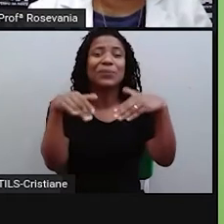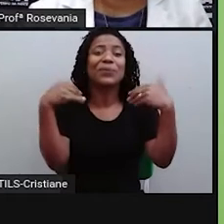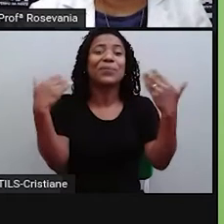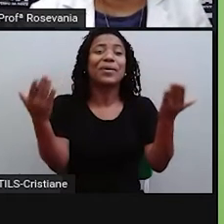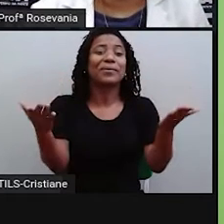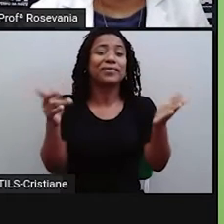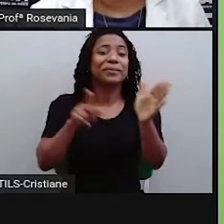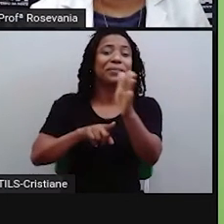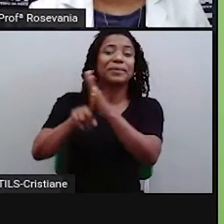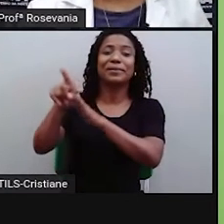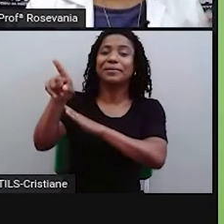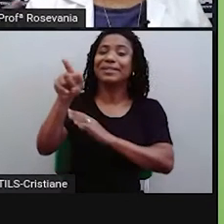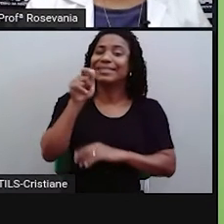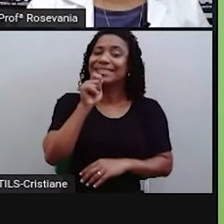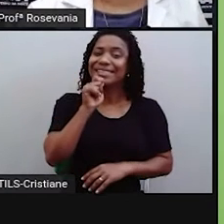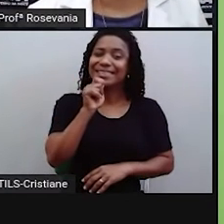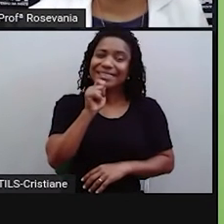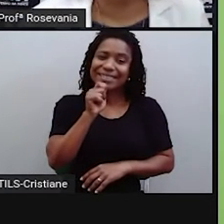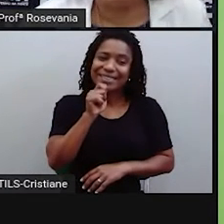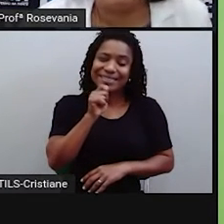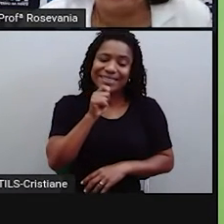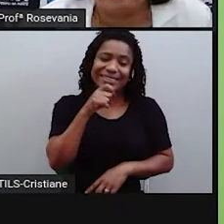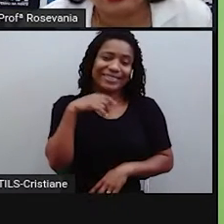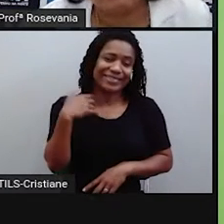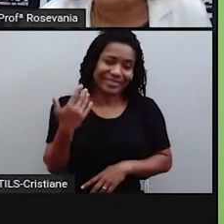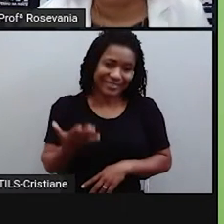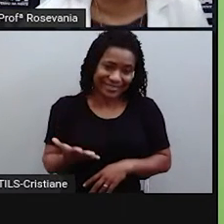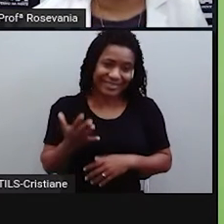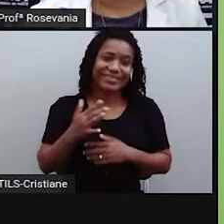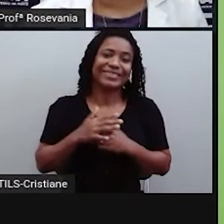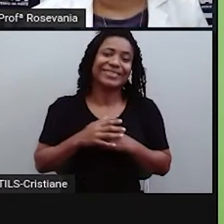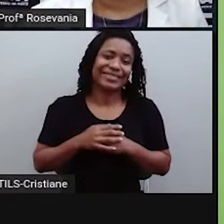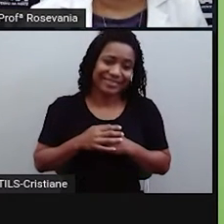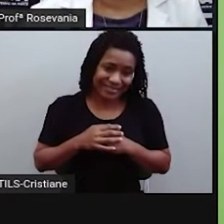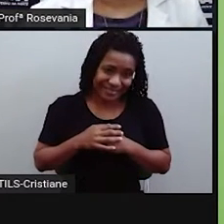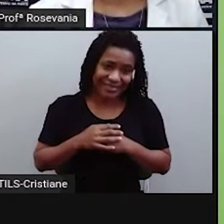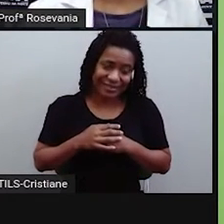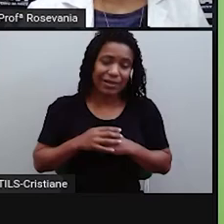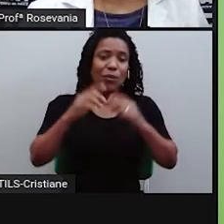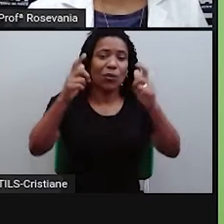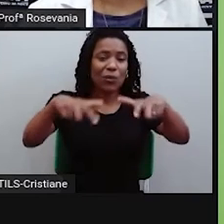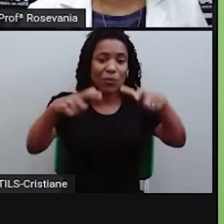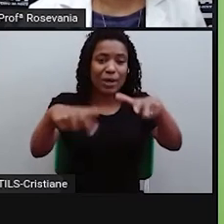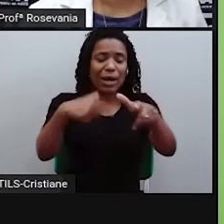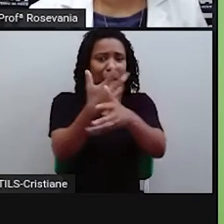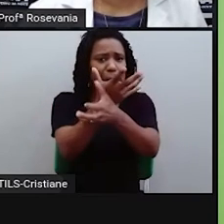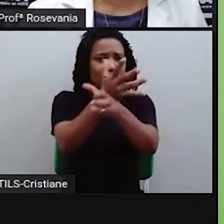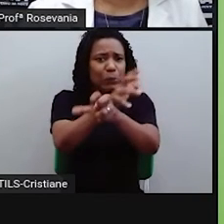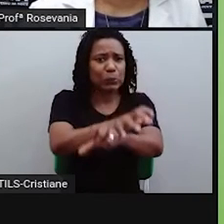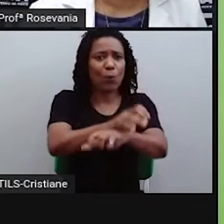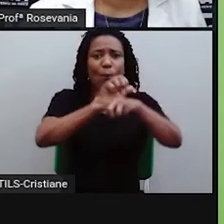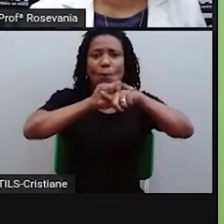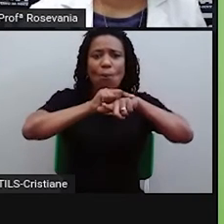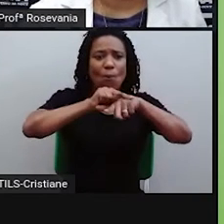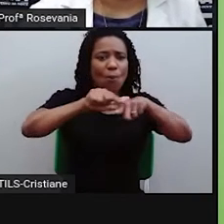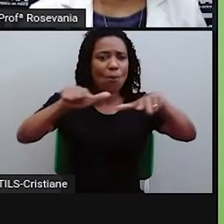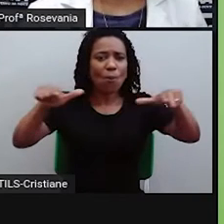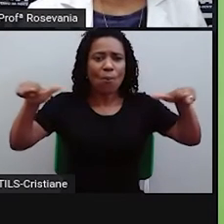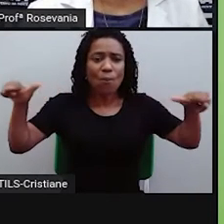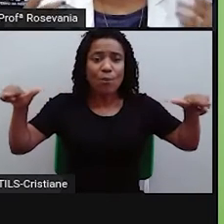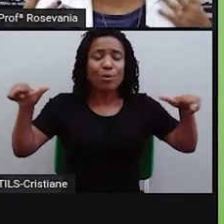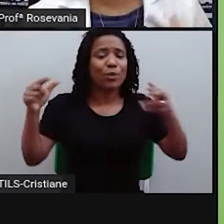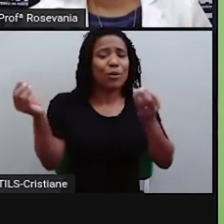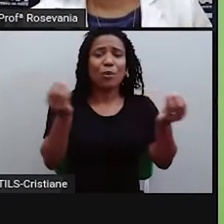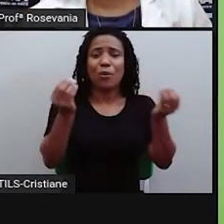Eu estou indo na direção correta? No meio do deserto, como é que eu vou fazer isso? Então, a geografia, ela nos ajuda, sim.